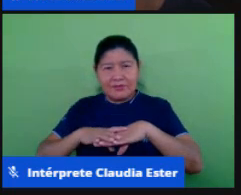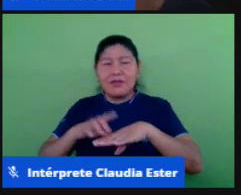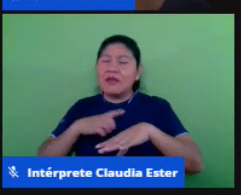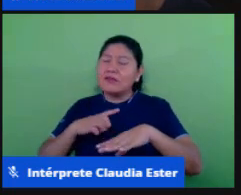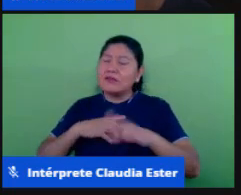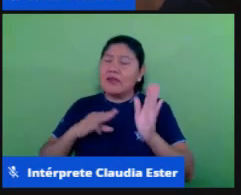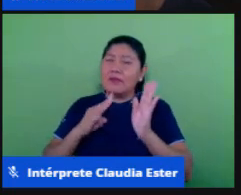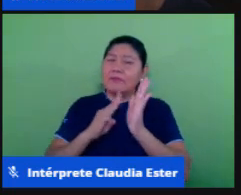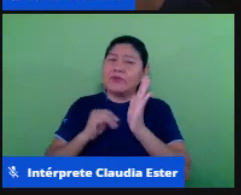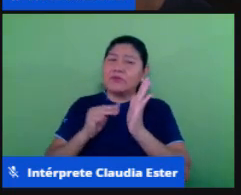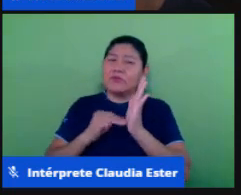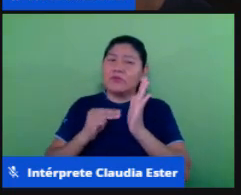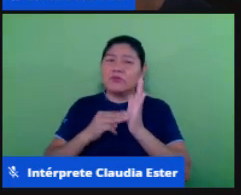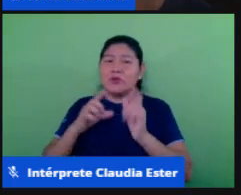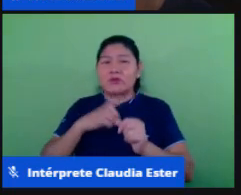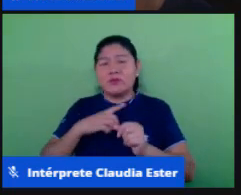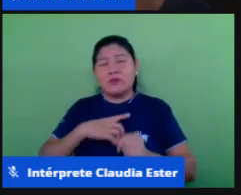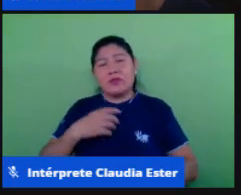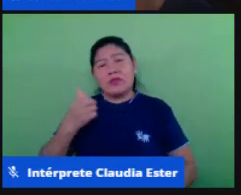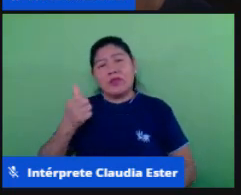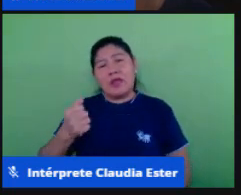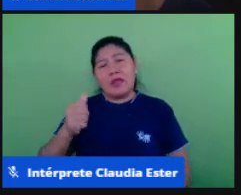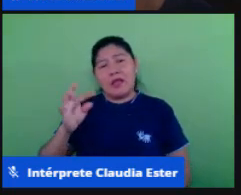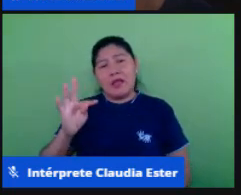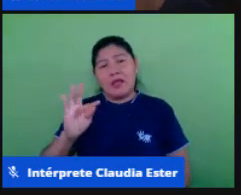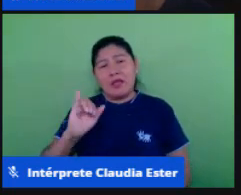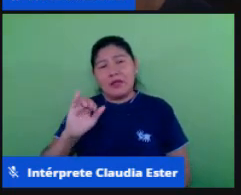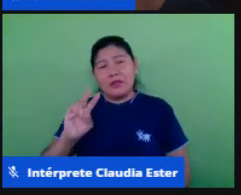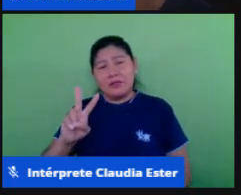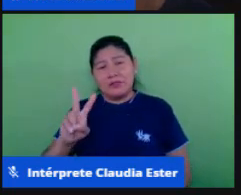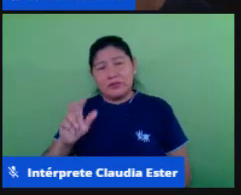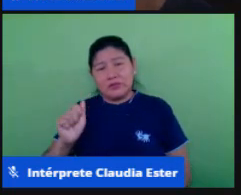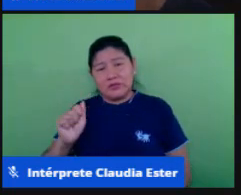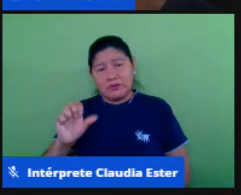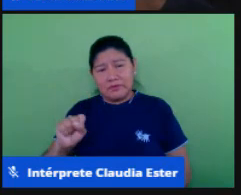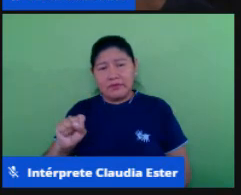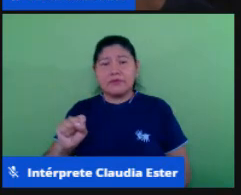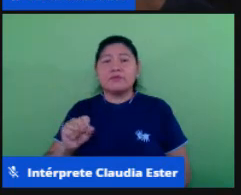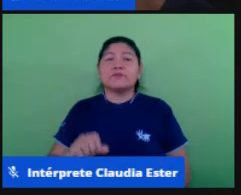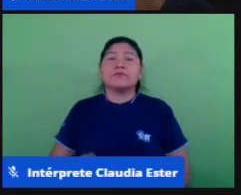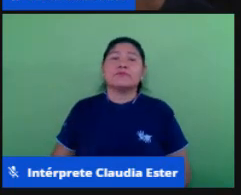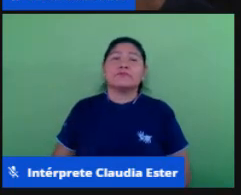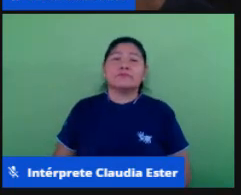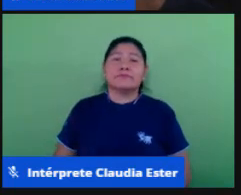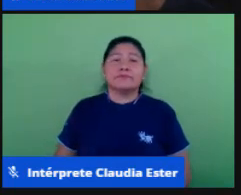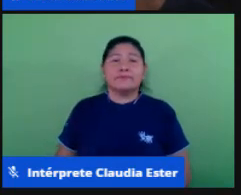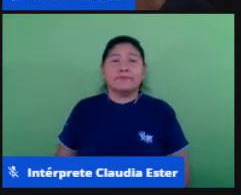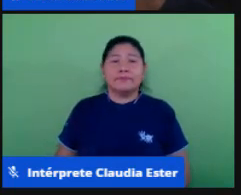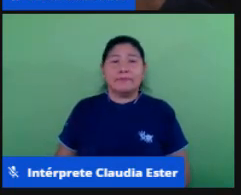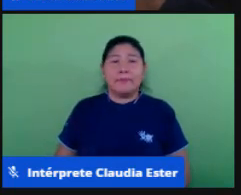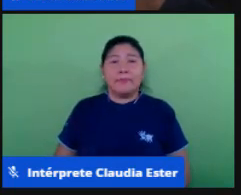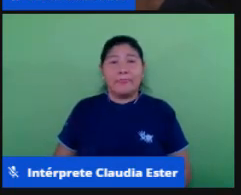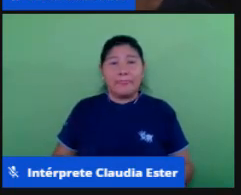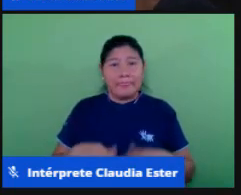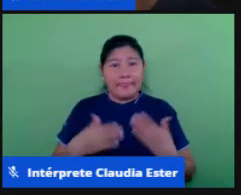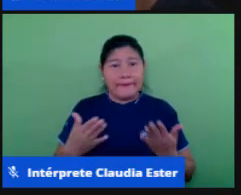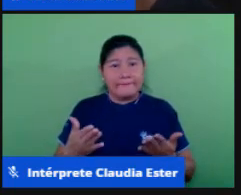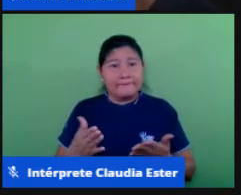metodologias ativas por exemplo pode passar Jefferson bem